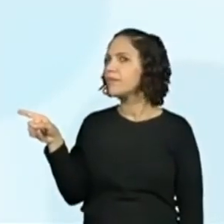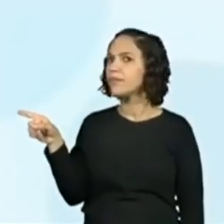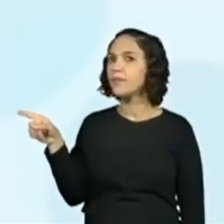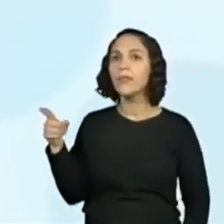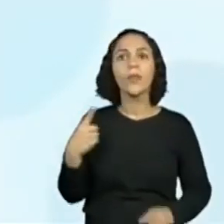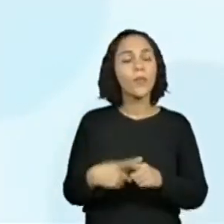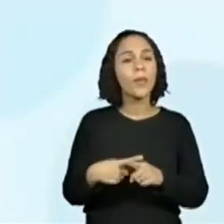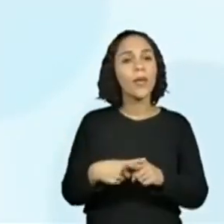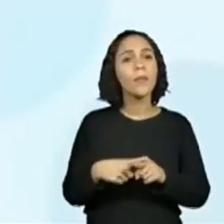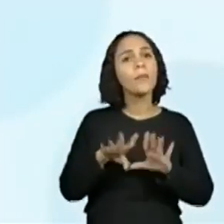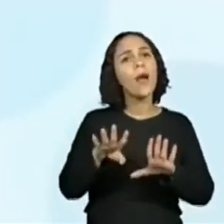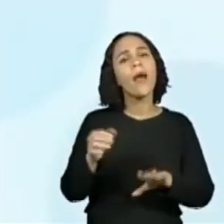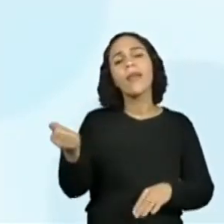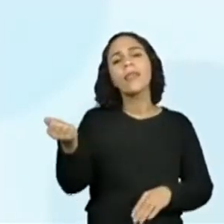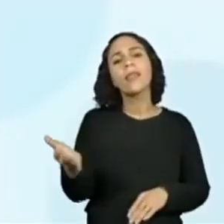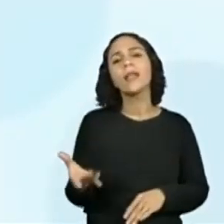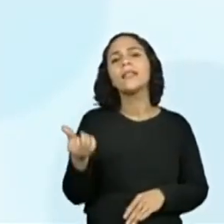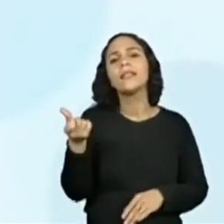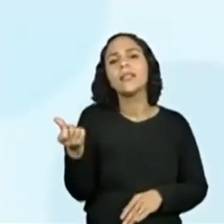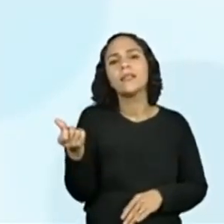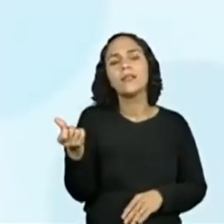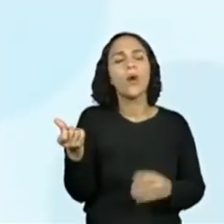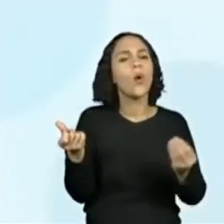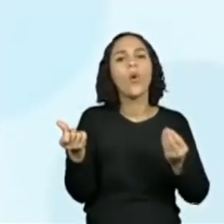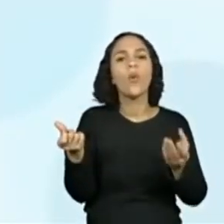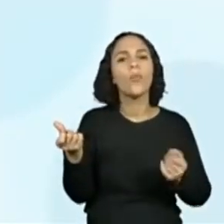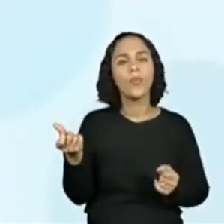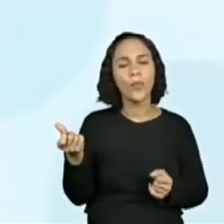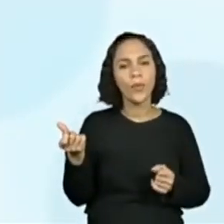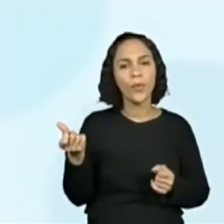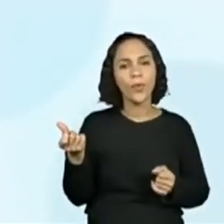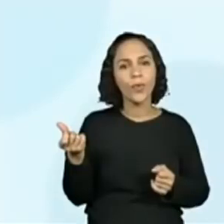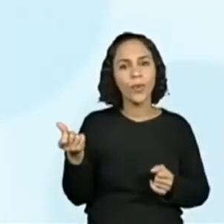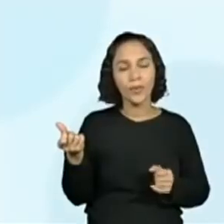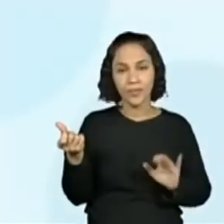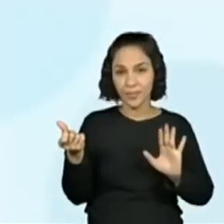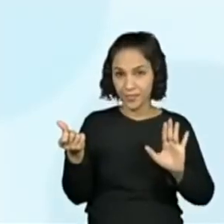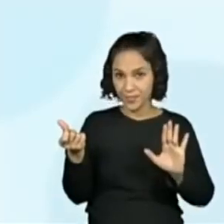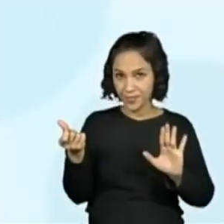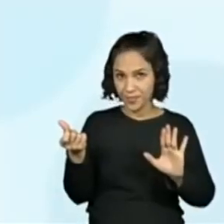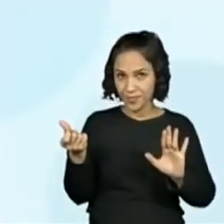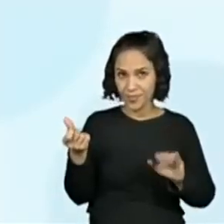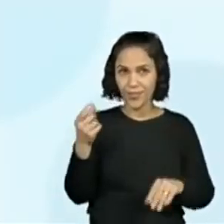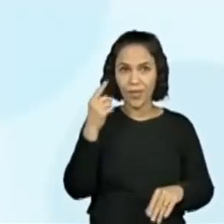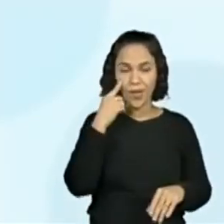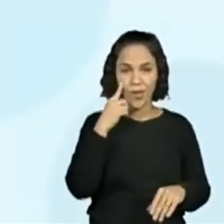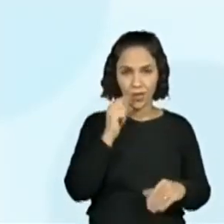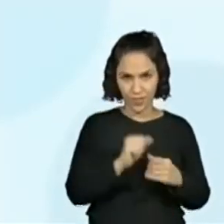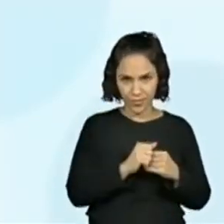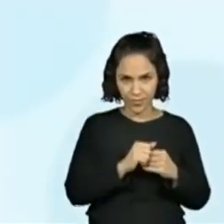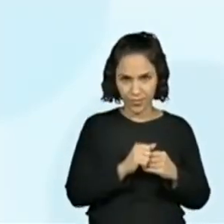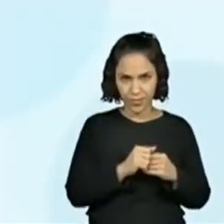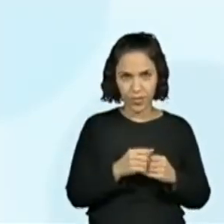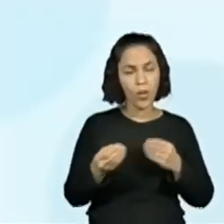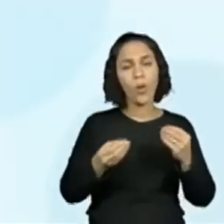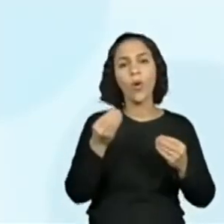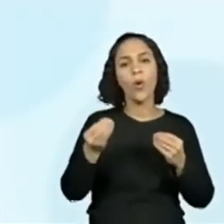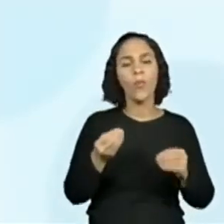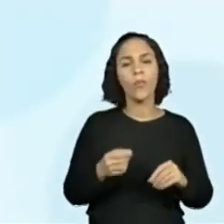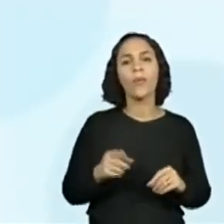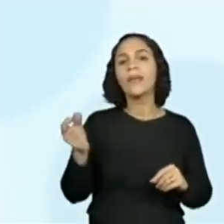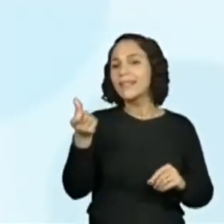O dado seis. Que aí, como é que o nosso aluno pode fazer? Dado seis. E aí, olha, mais as possibilidades.